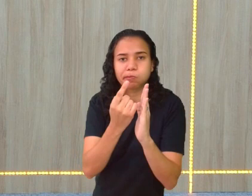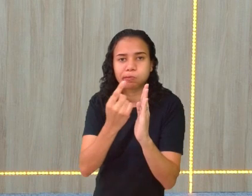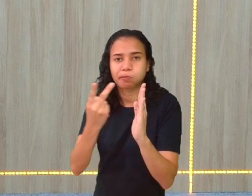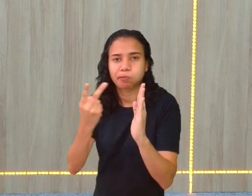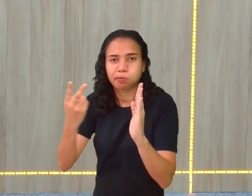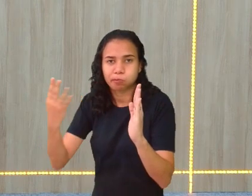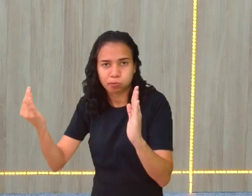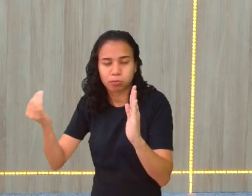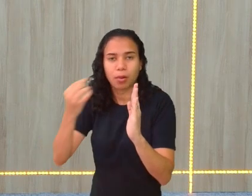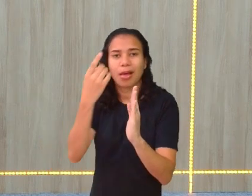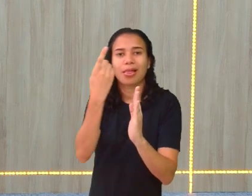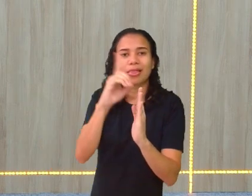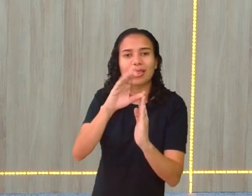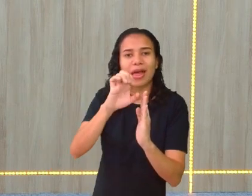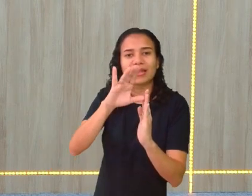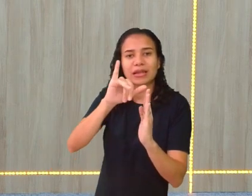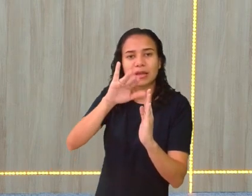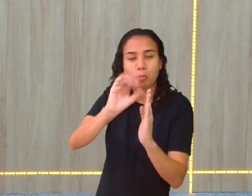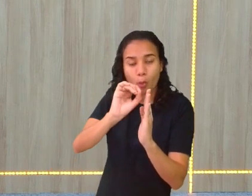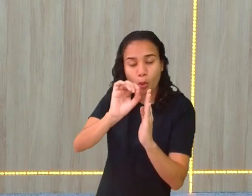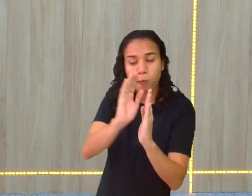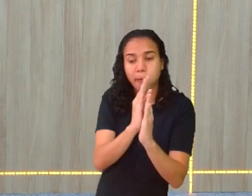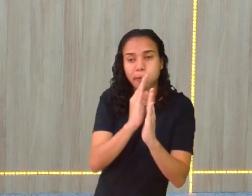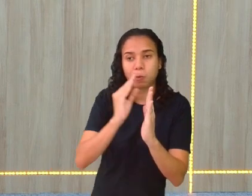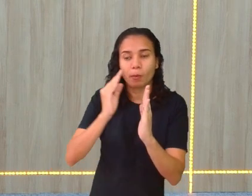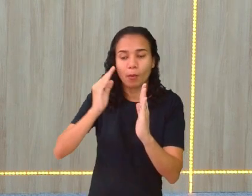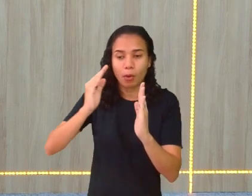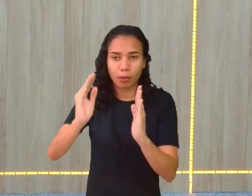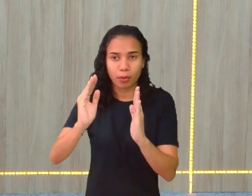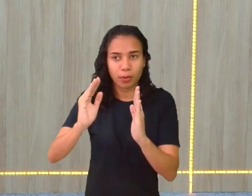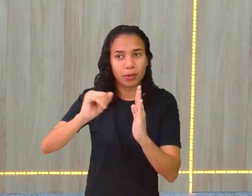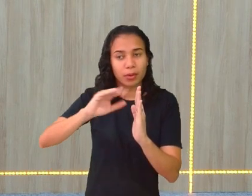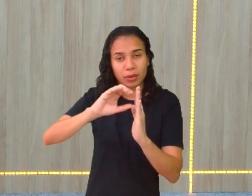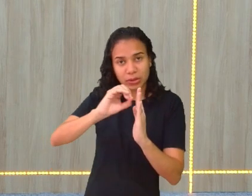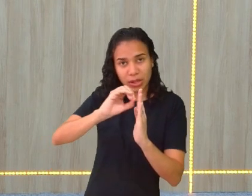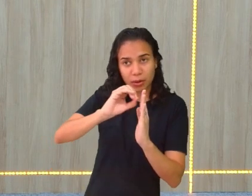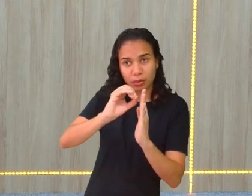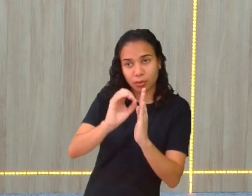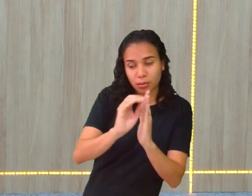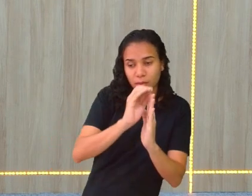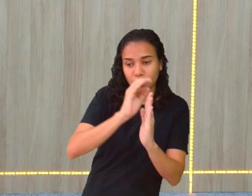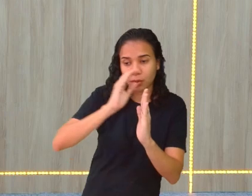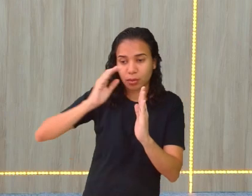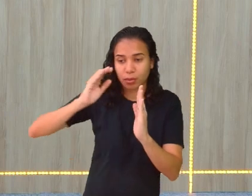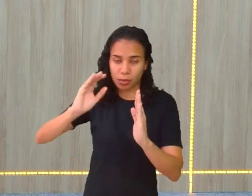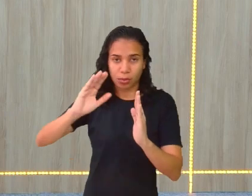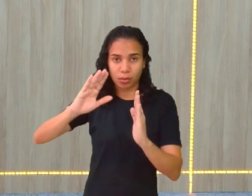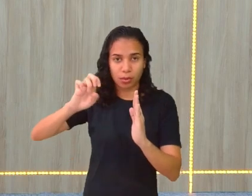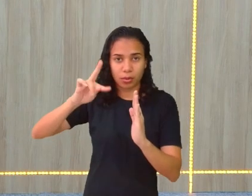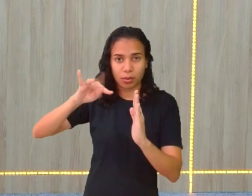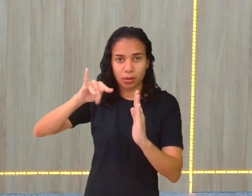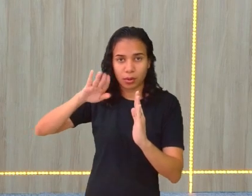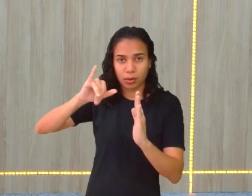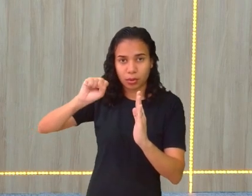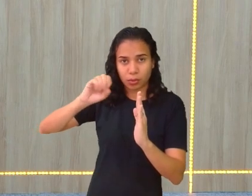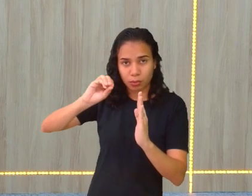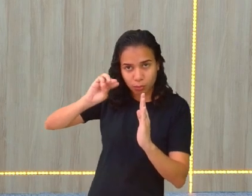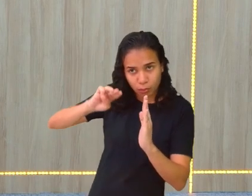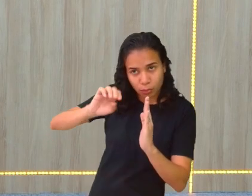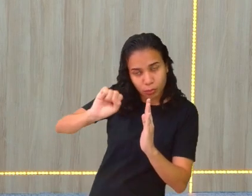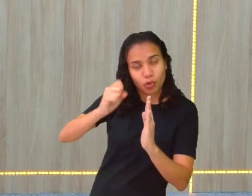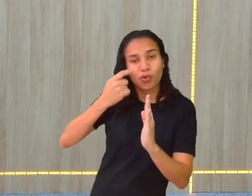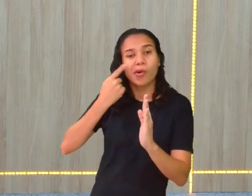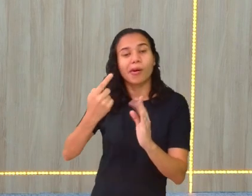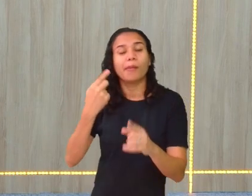é décimo. Se eu preencho aqui com 0, aí eu vou ver, vou ler 50 centavos,